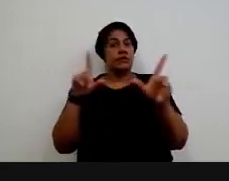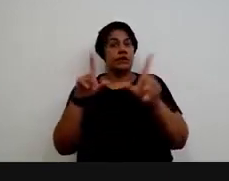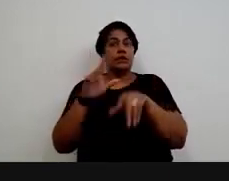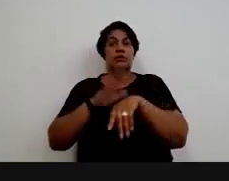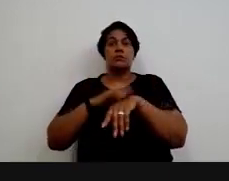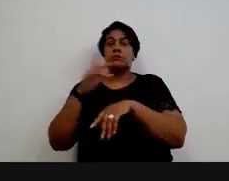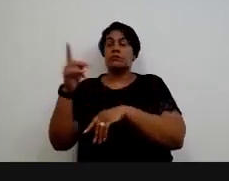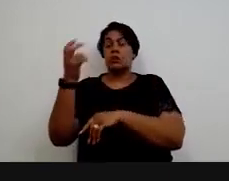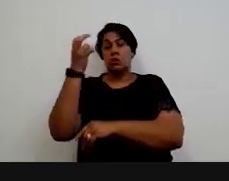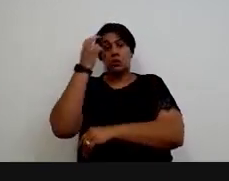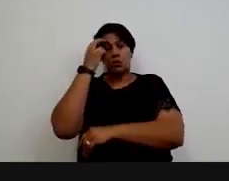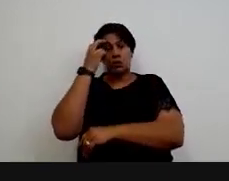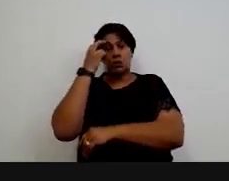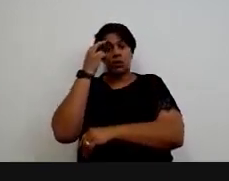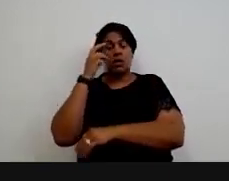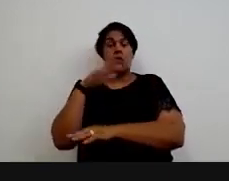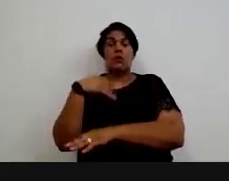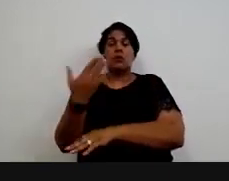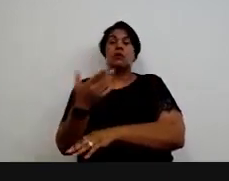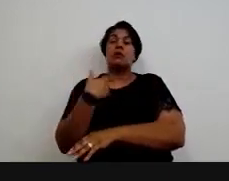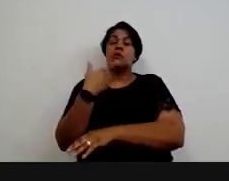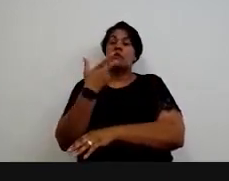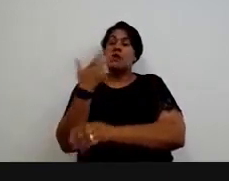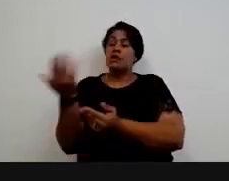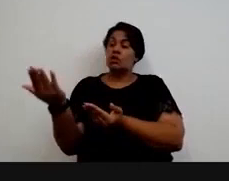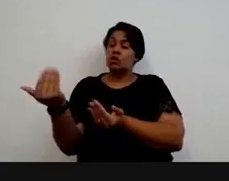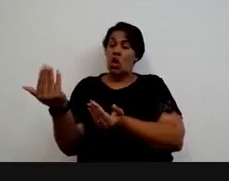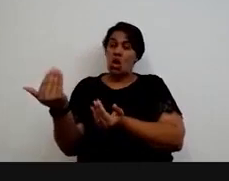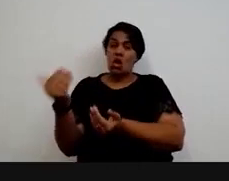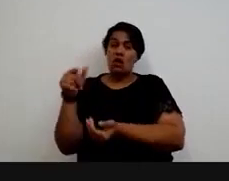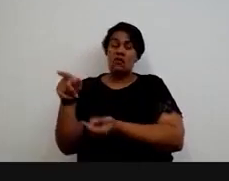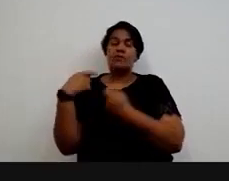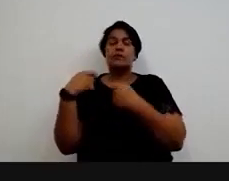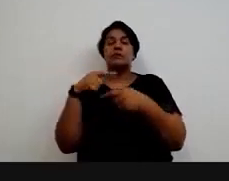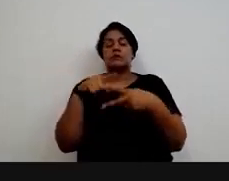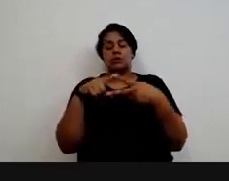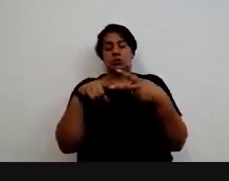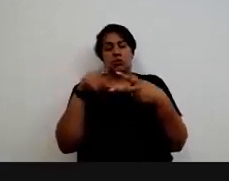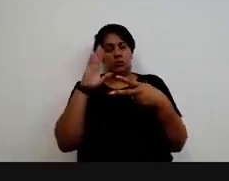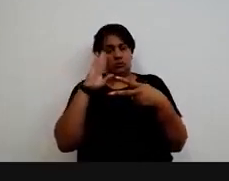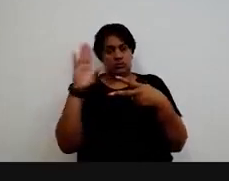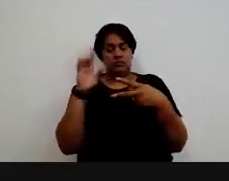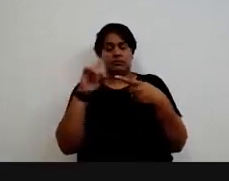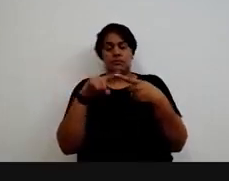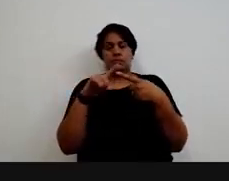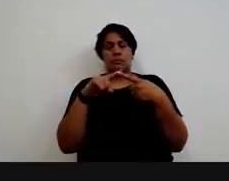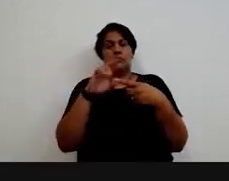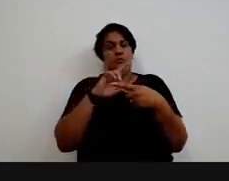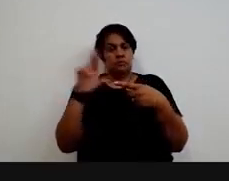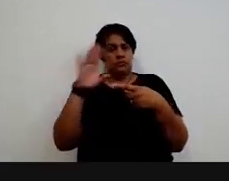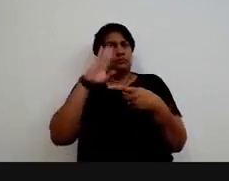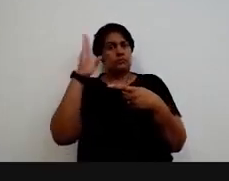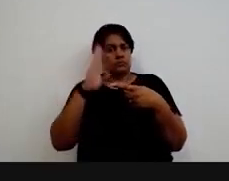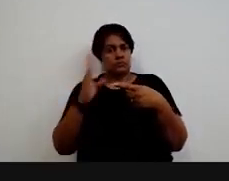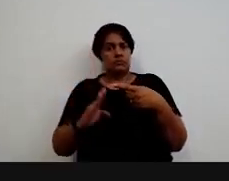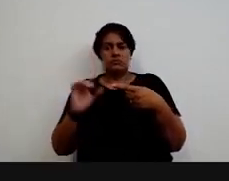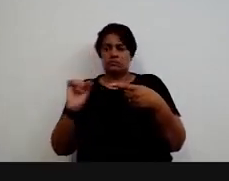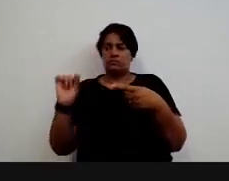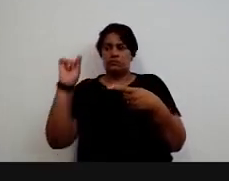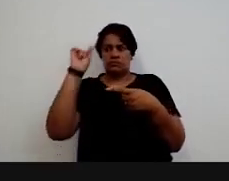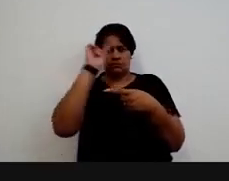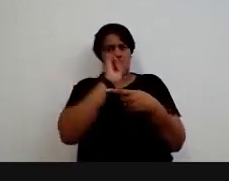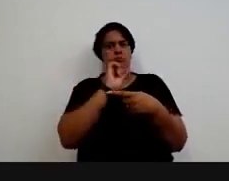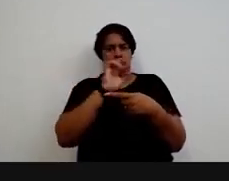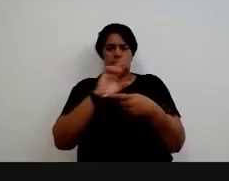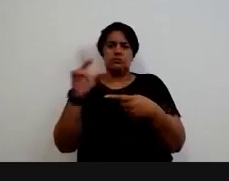plural. E, quando a gente fala de juventude, nós temos que observar dois pontos. Nós temos diferentes Brasis, a gente está falando de um